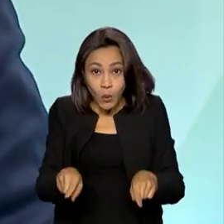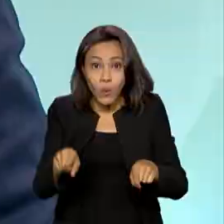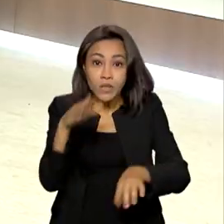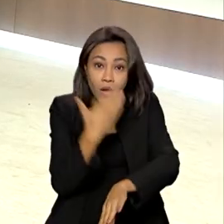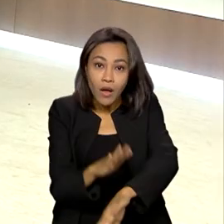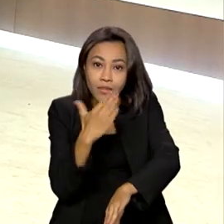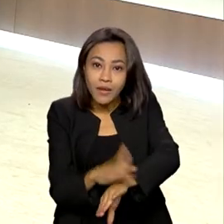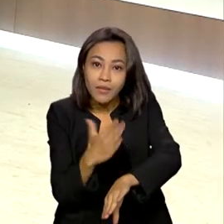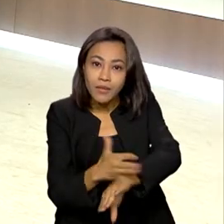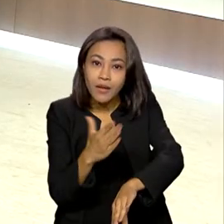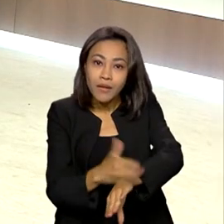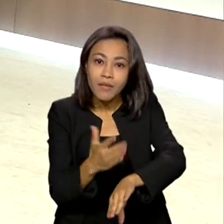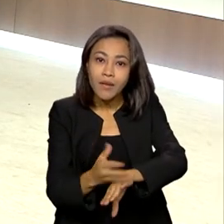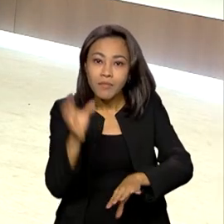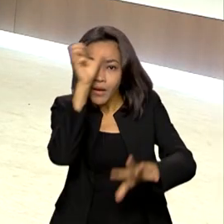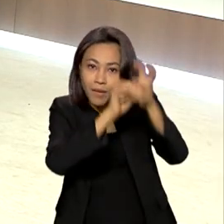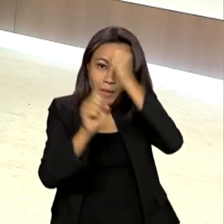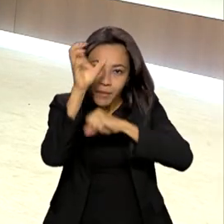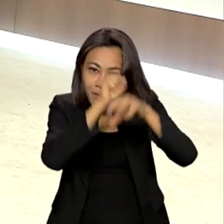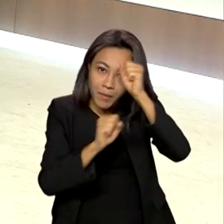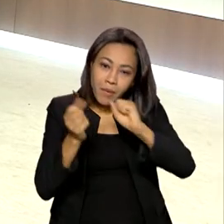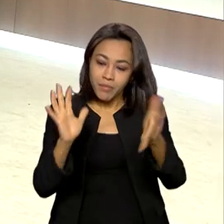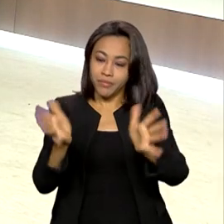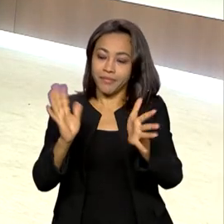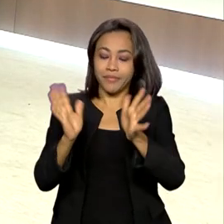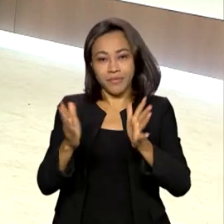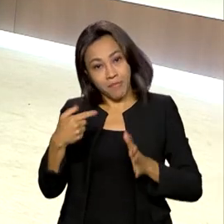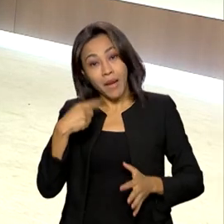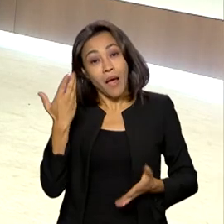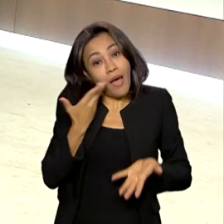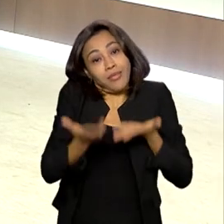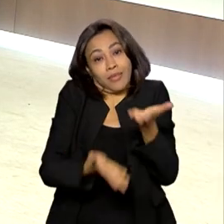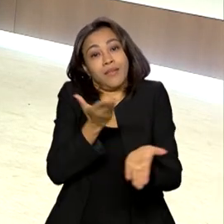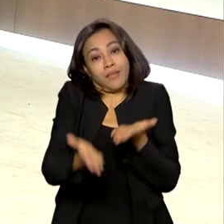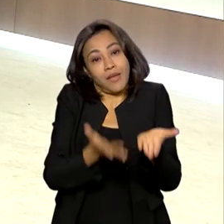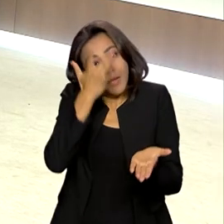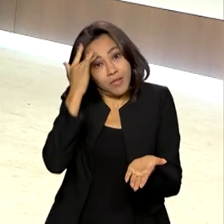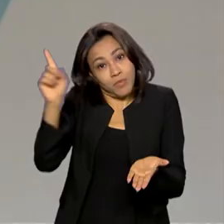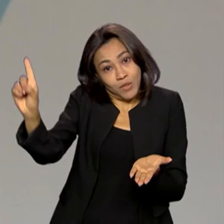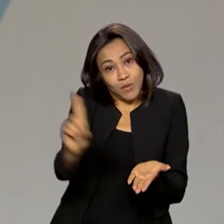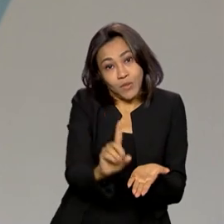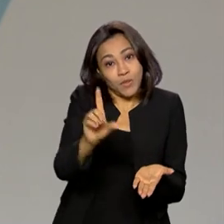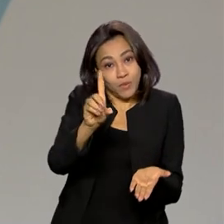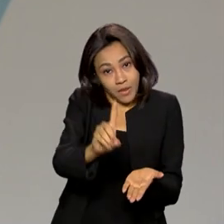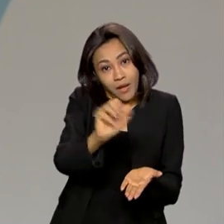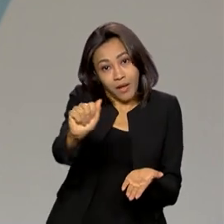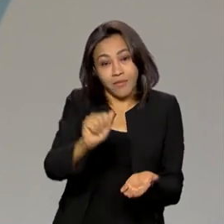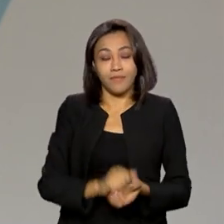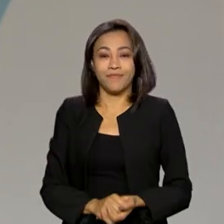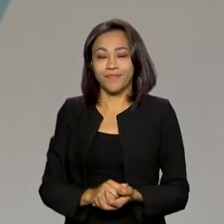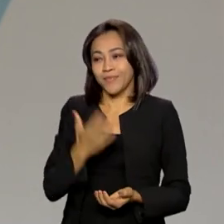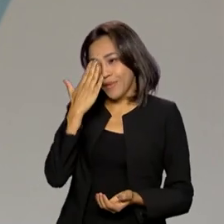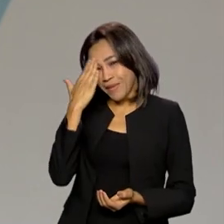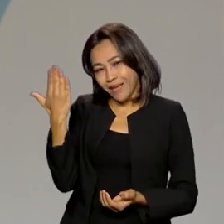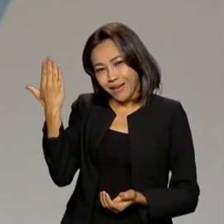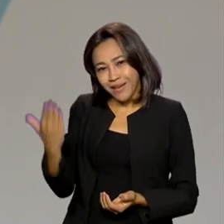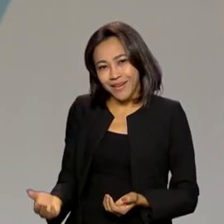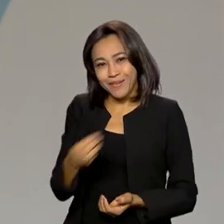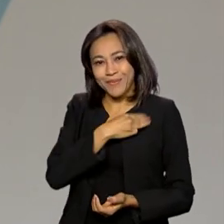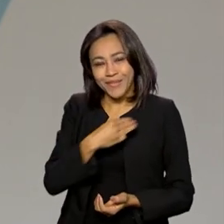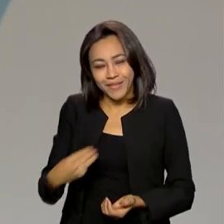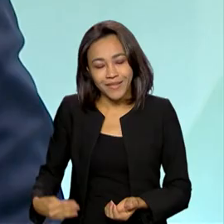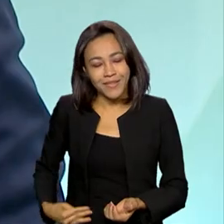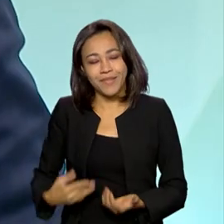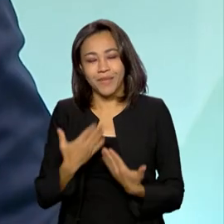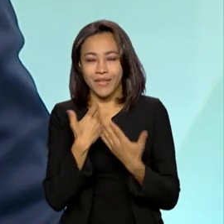preparados para recepcionar essas pessoas que portam deficiência auditiva. Ministro, muito obrigado pela participação aqui no Brasil em